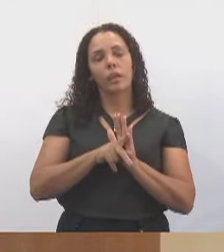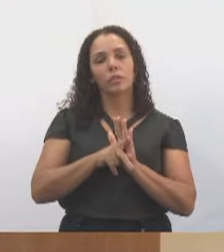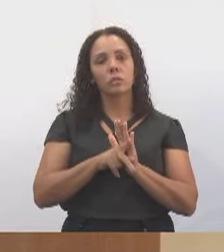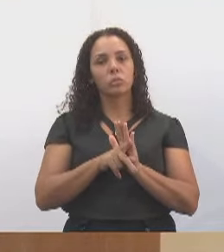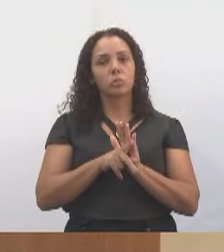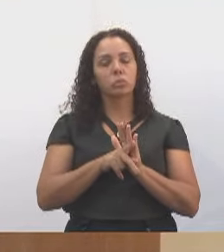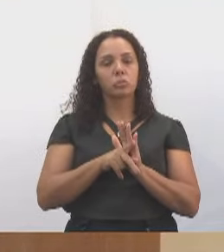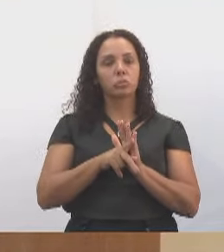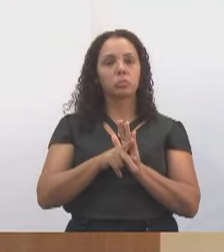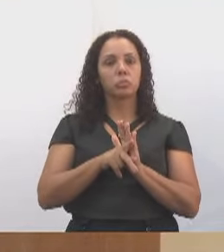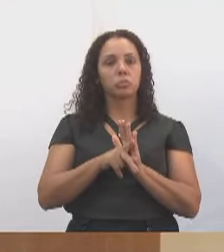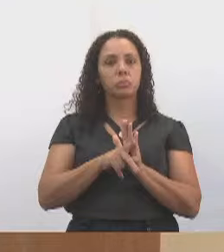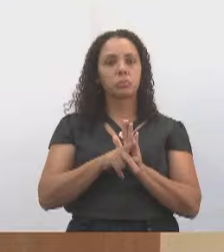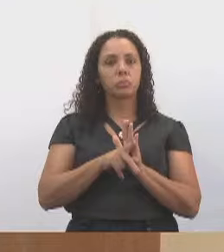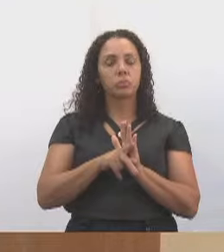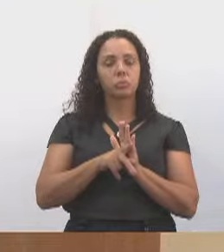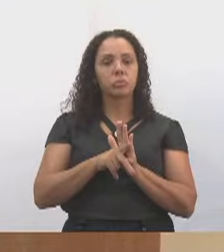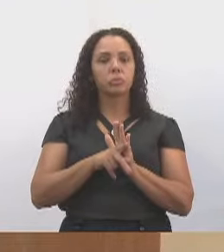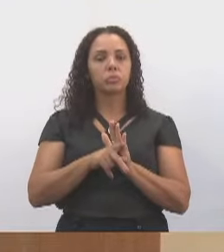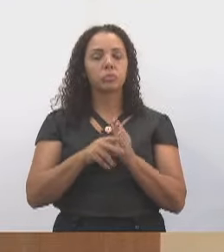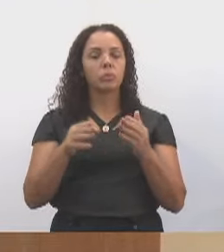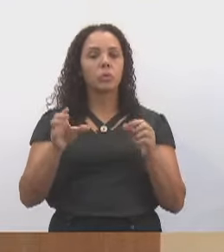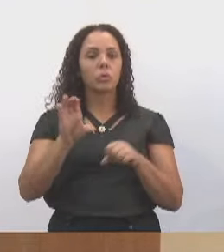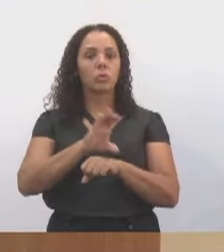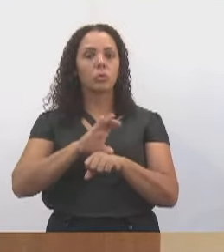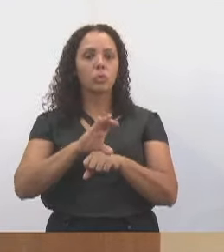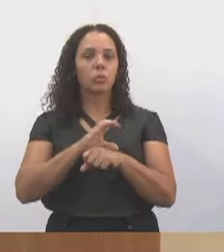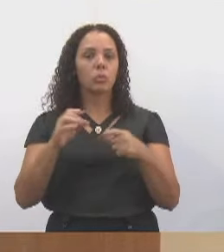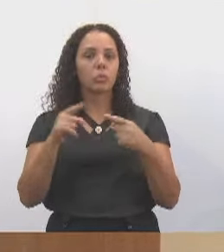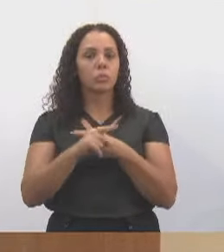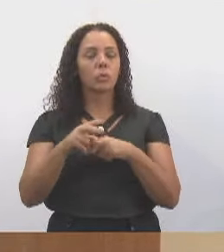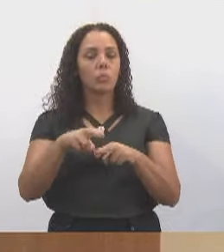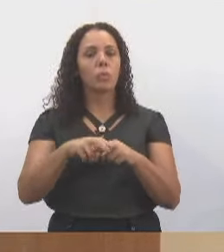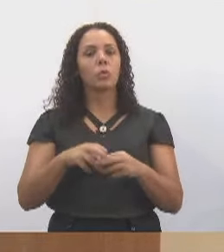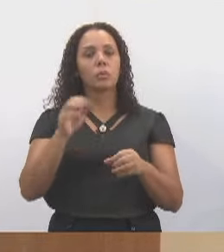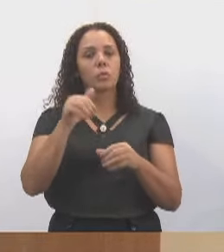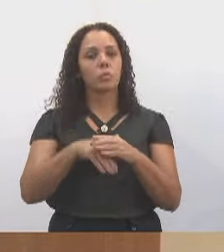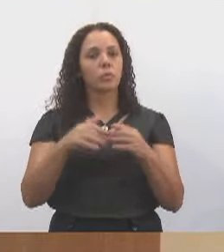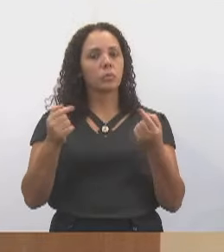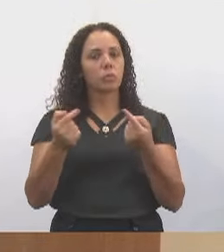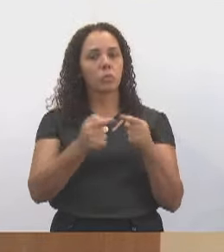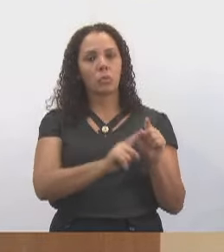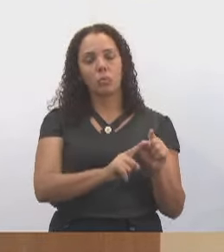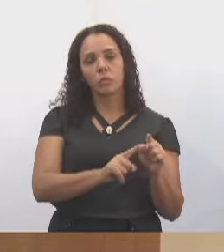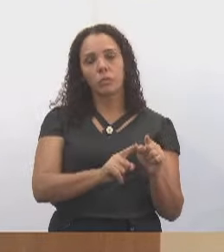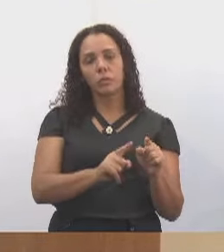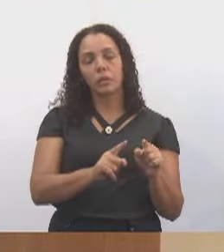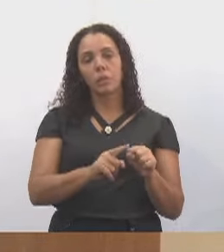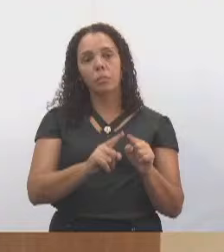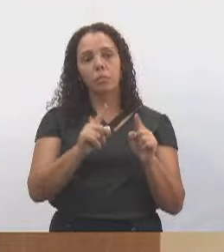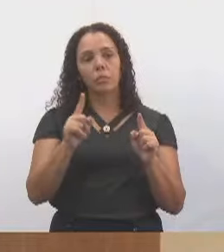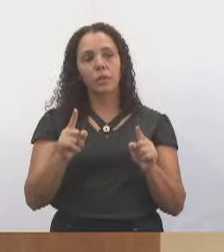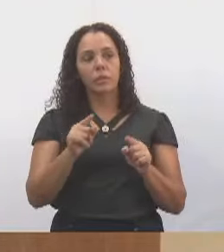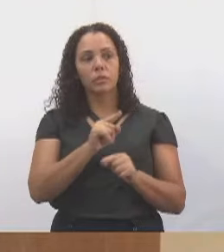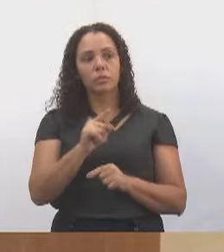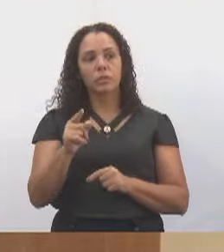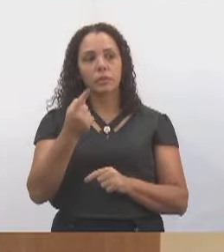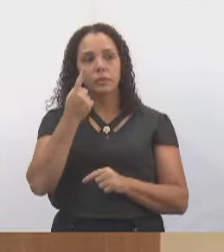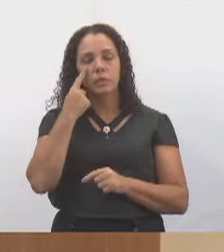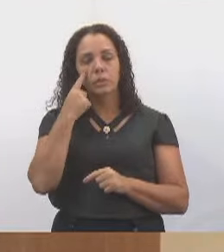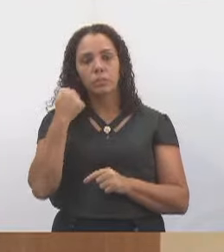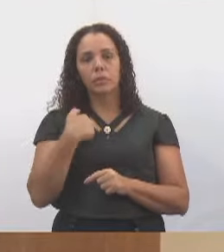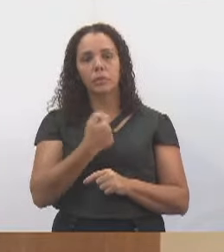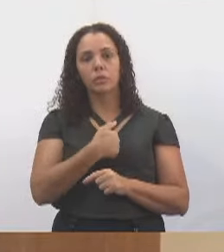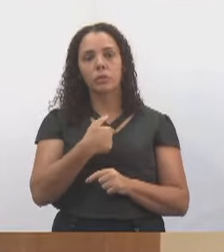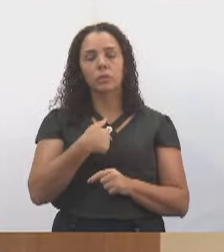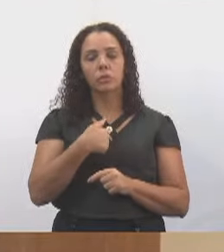encontrava de acordo com a Constituição. Por isso votei contra e a partir de então você que acompanha o nosso mandato